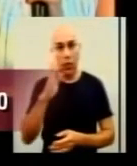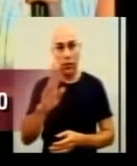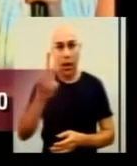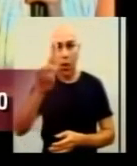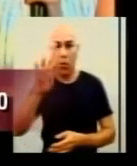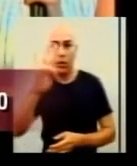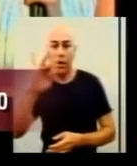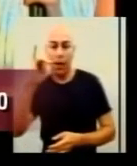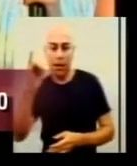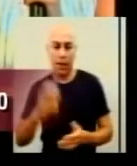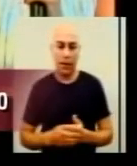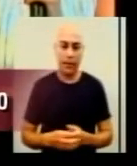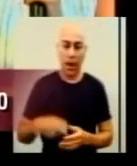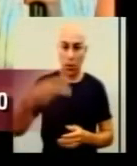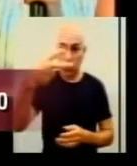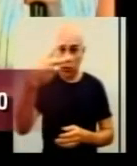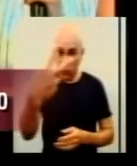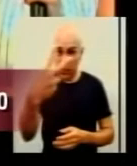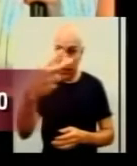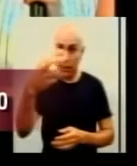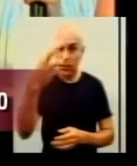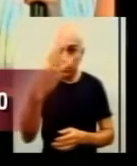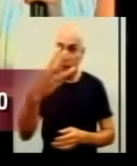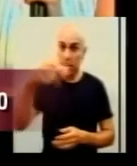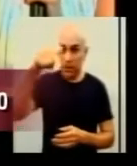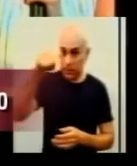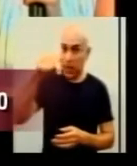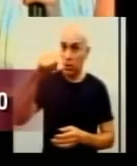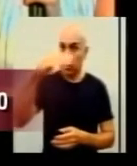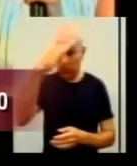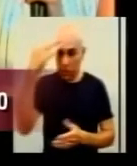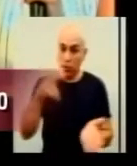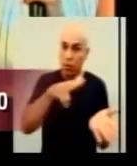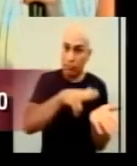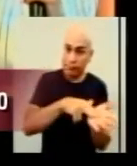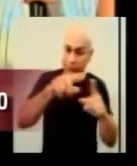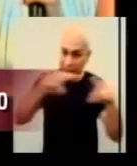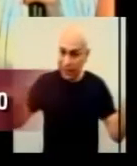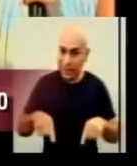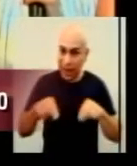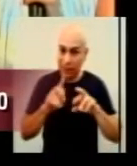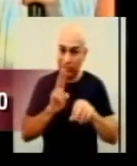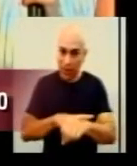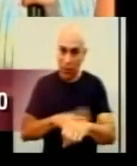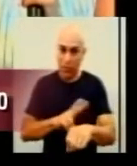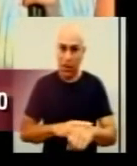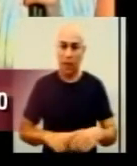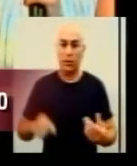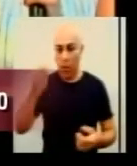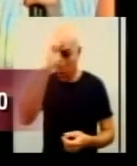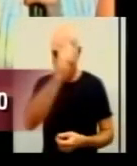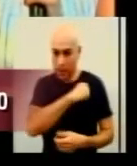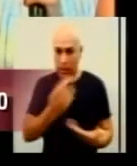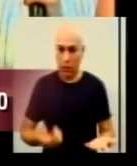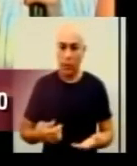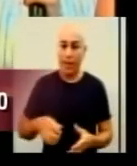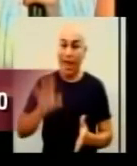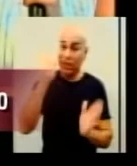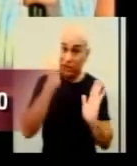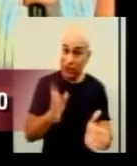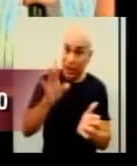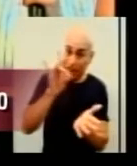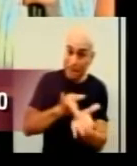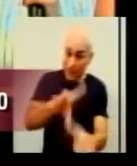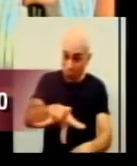237 em enfermaria, residentes de Rio Preto, essa população, tá? E confirmados de coronavírus, né? Nós temos